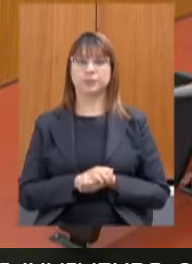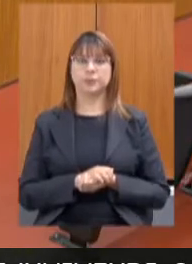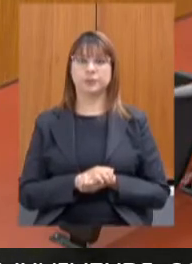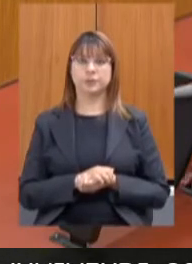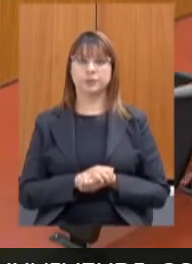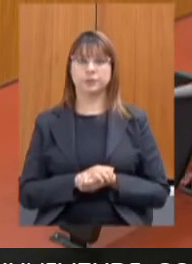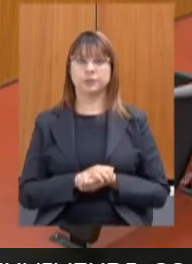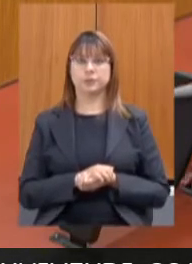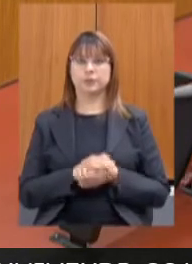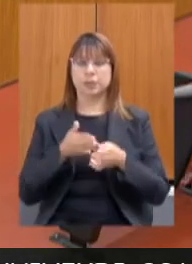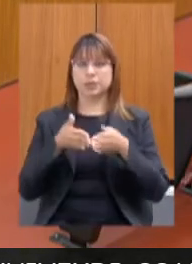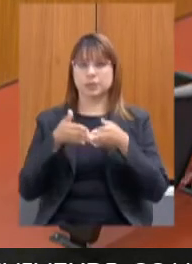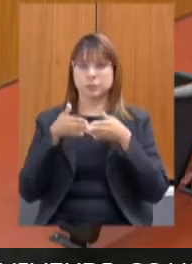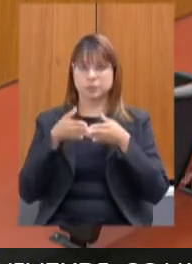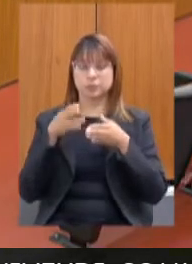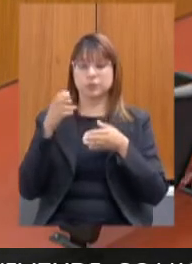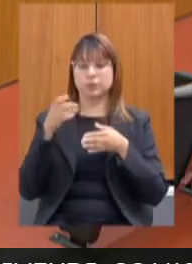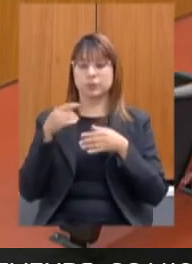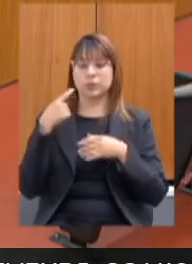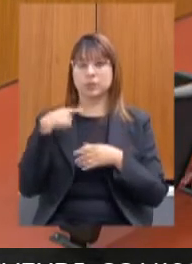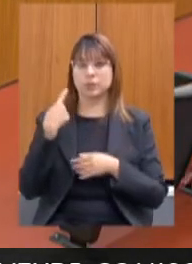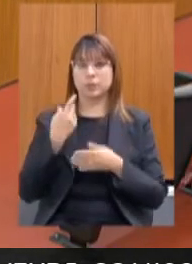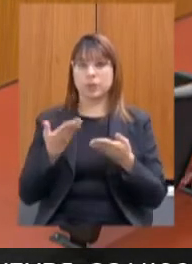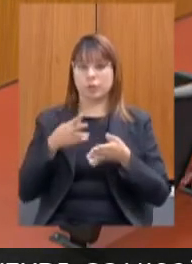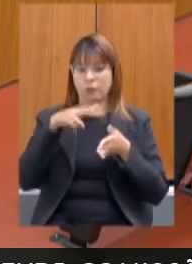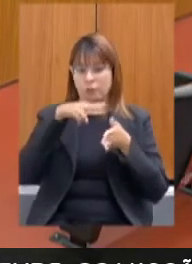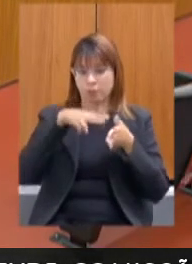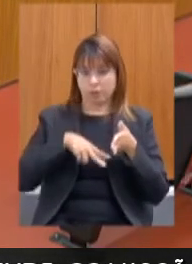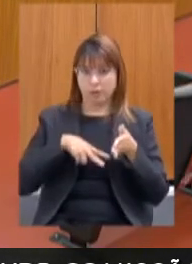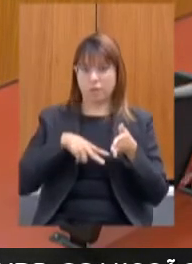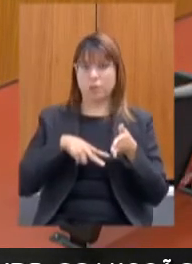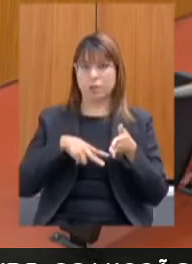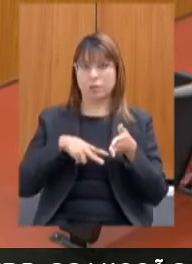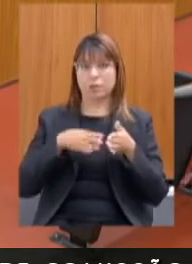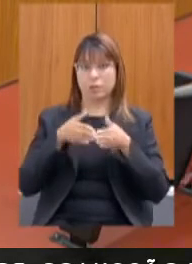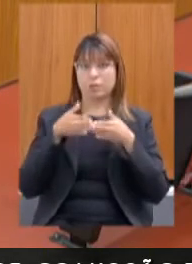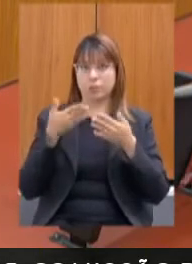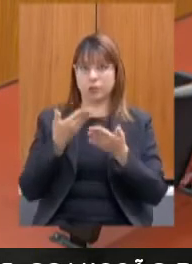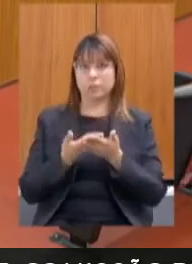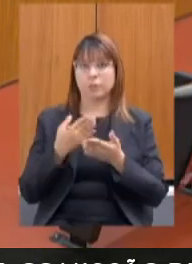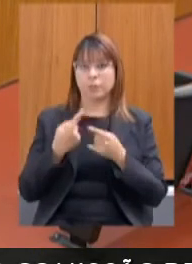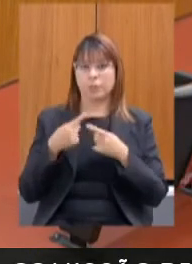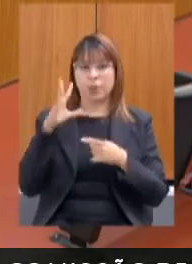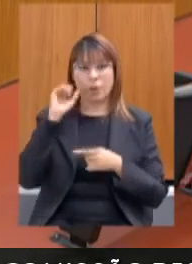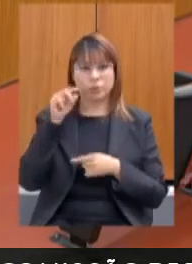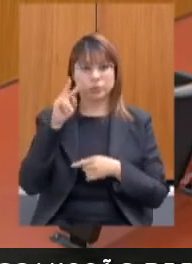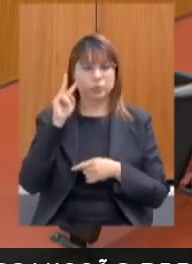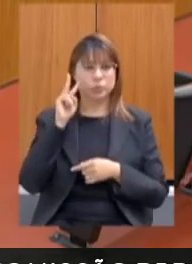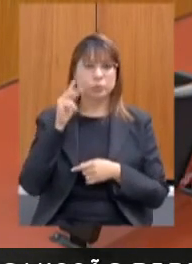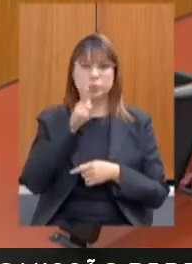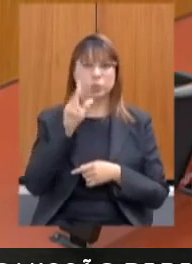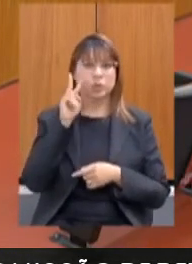eu peço licença ao deputado para ler os requerimentos que eu creio que você não não conseguirá ler